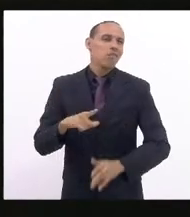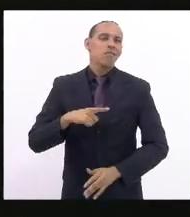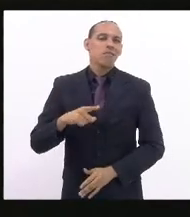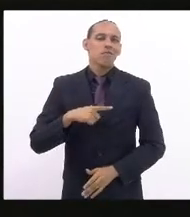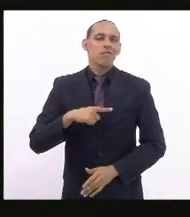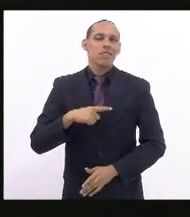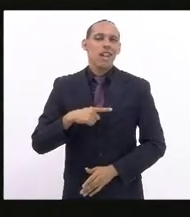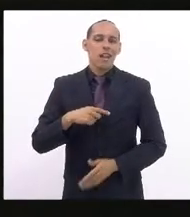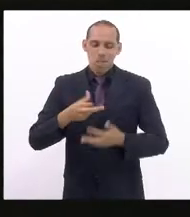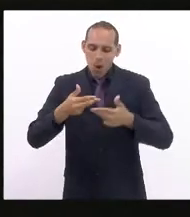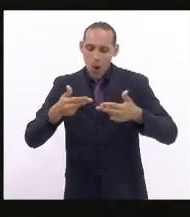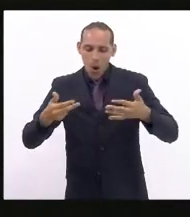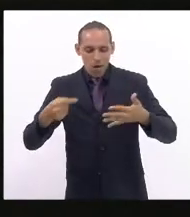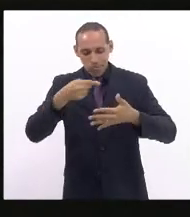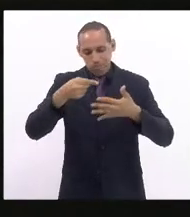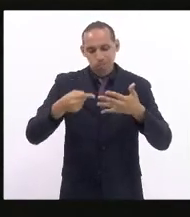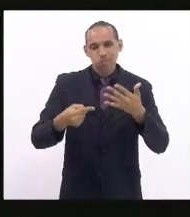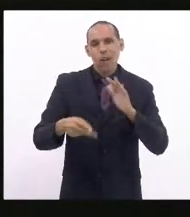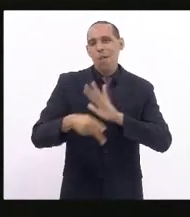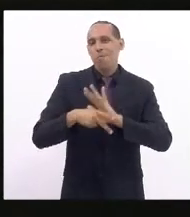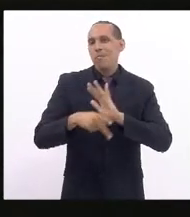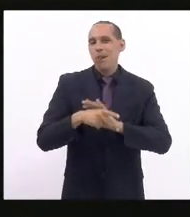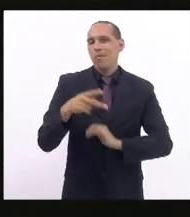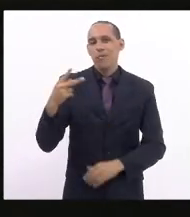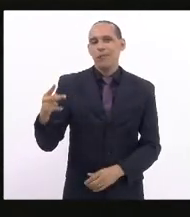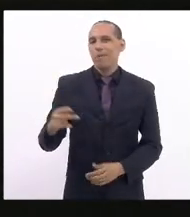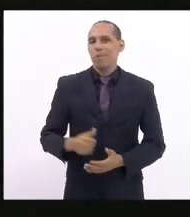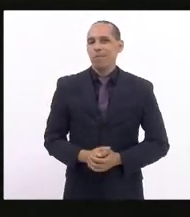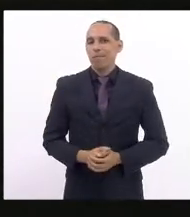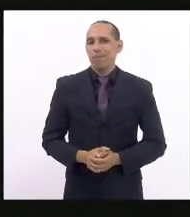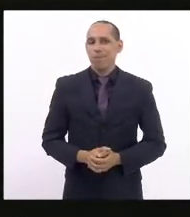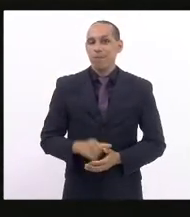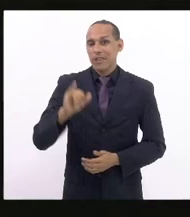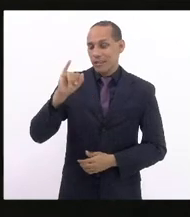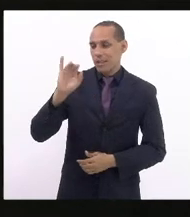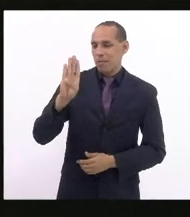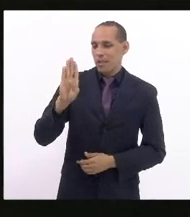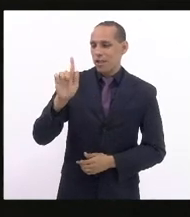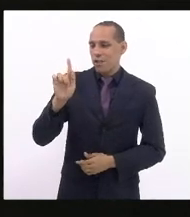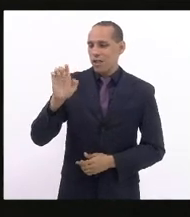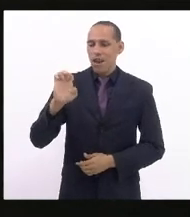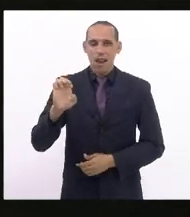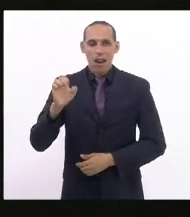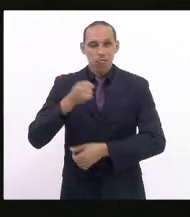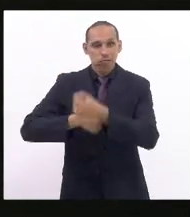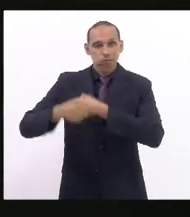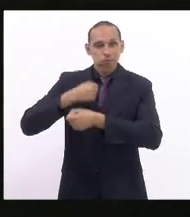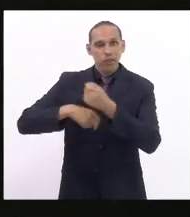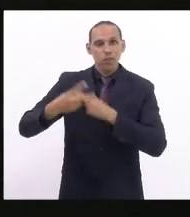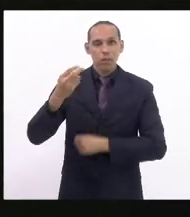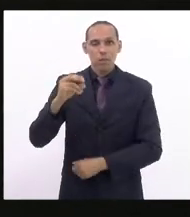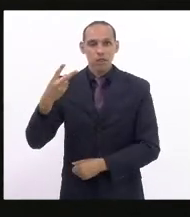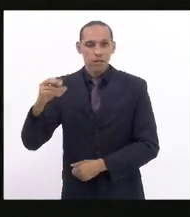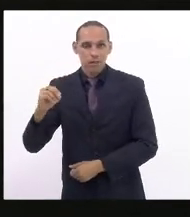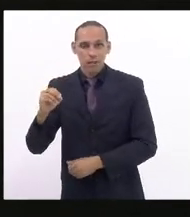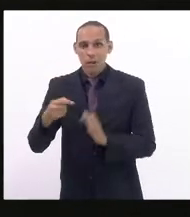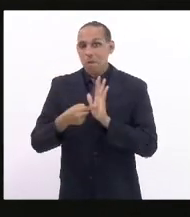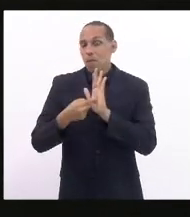propriedade. O IBGE de 2020 nos mostra que as mulheres recebem